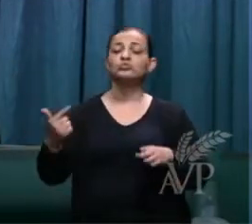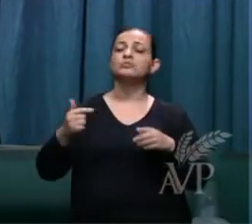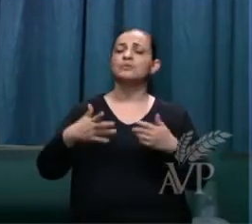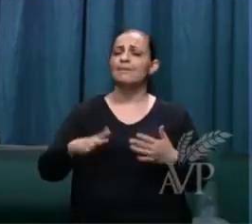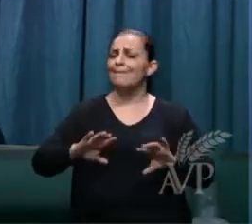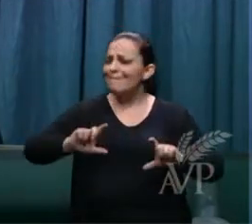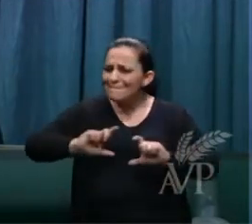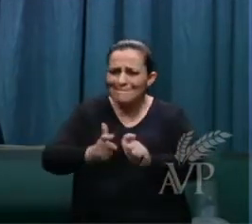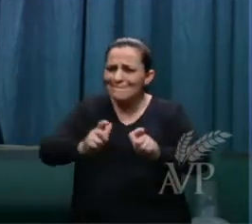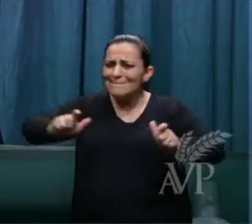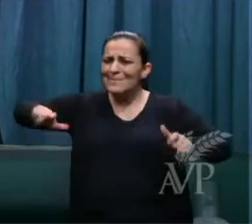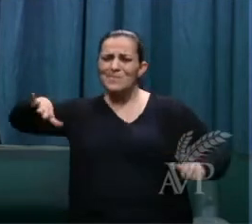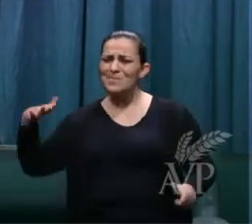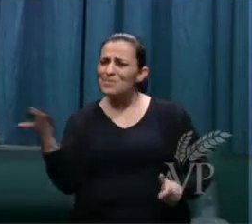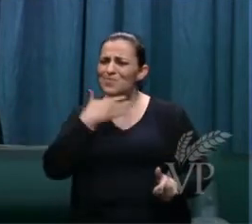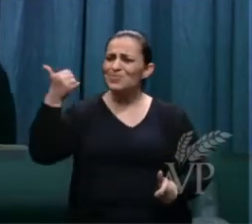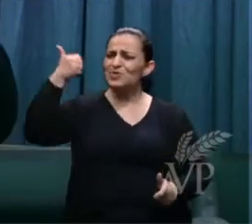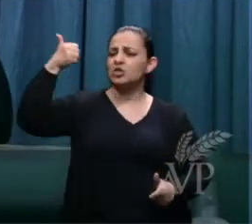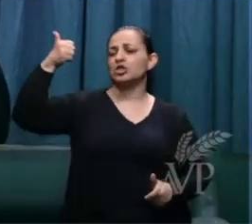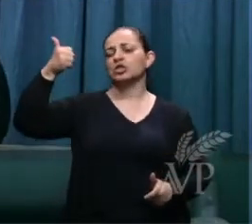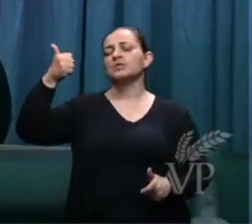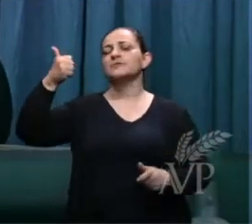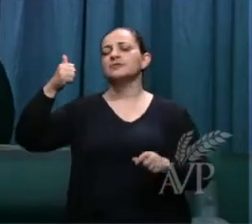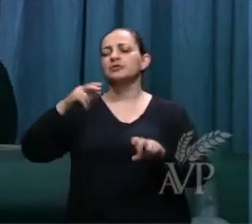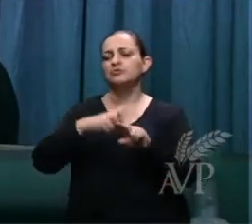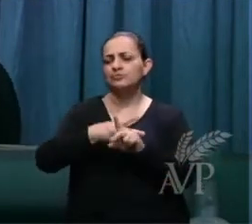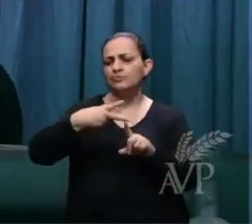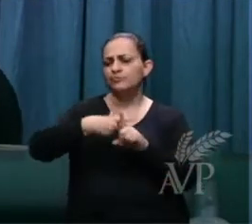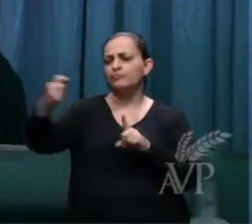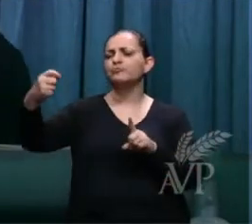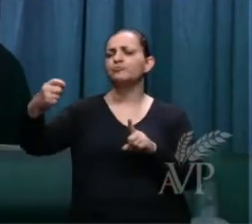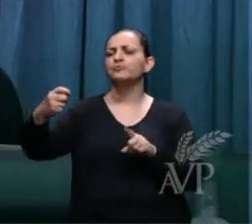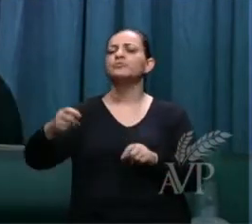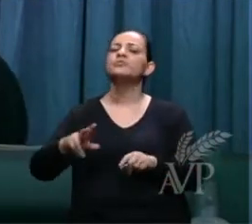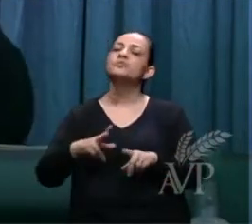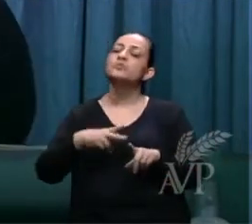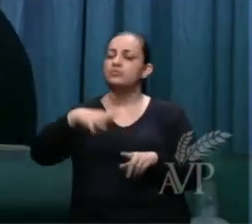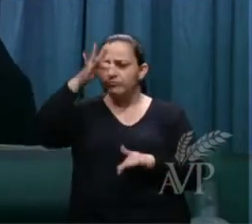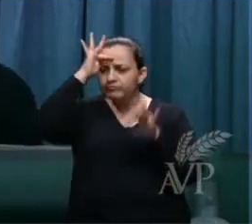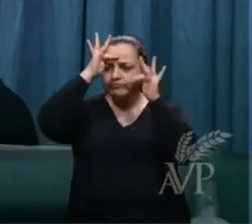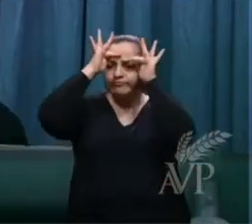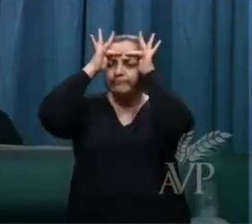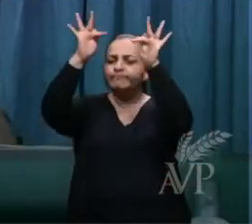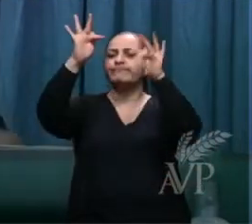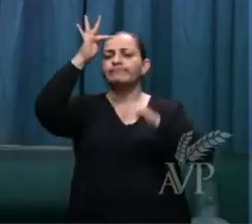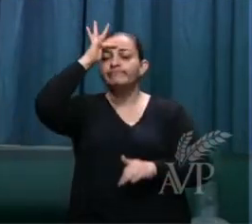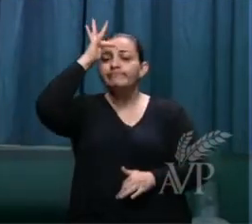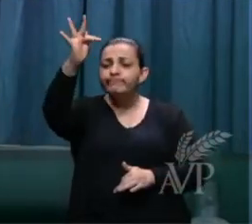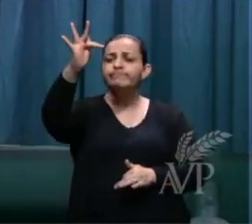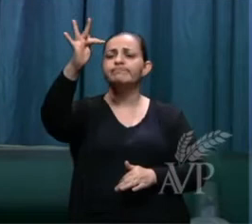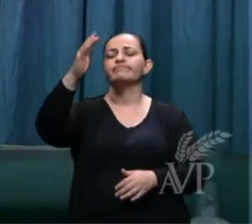recompensas serão dadas para os fiéis ministros